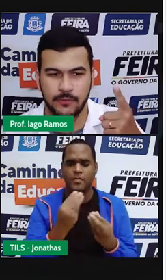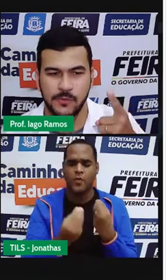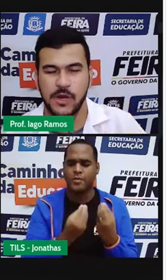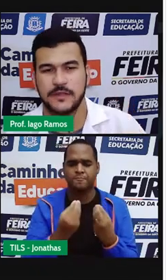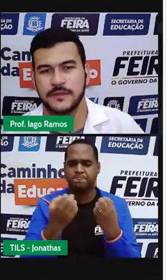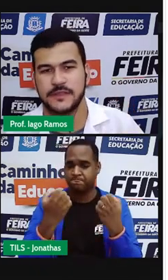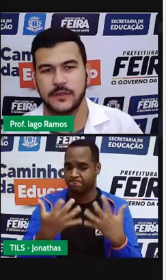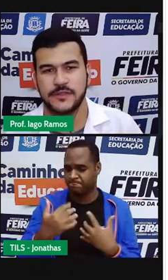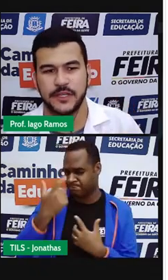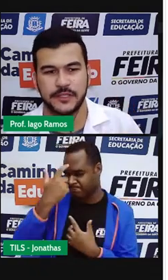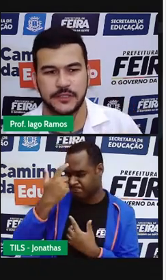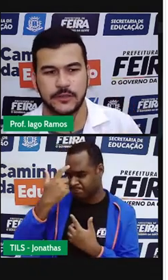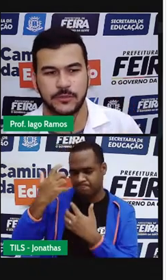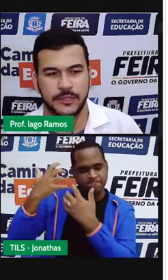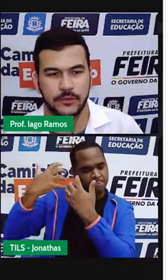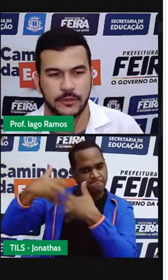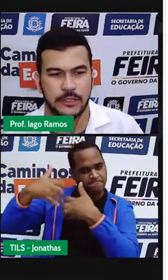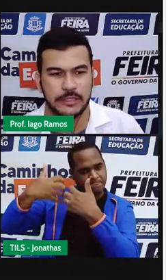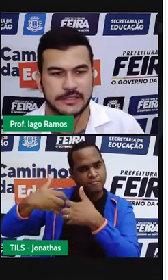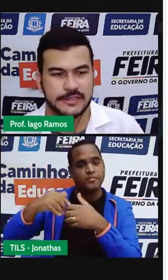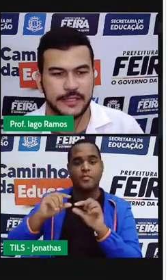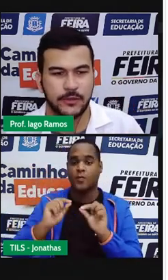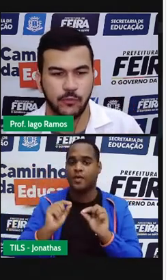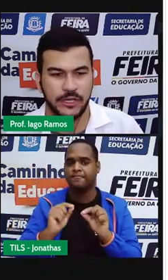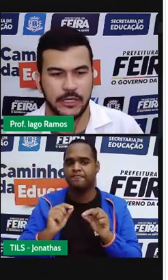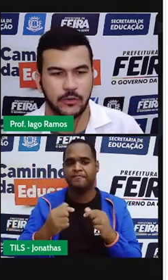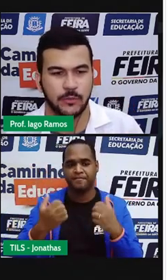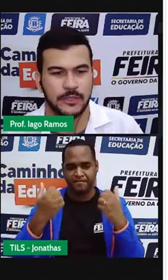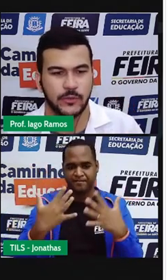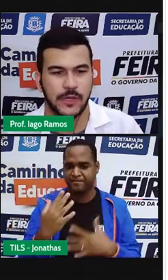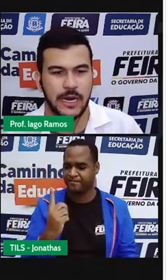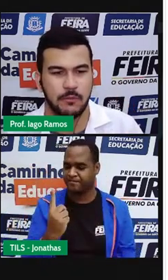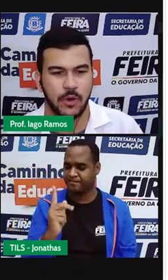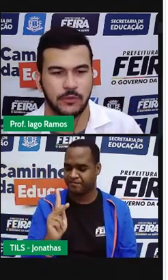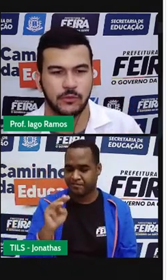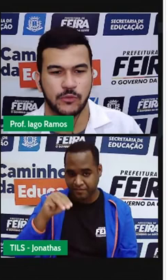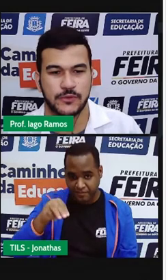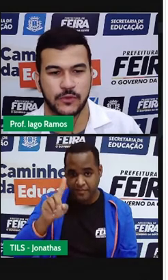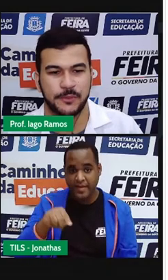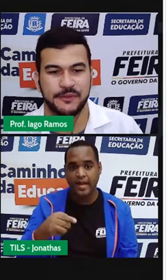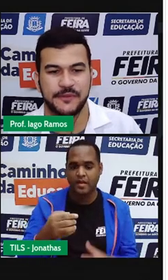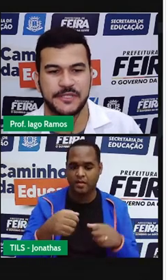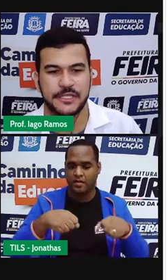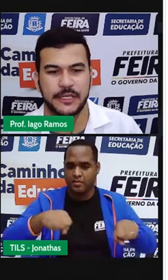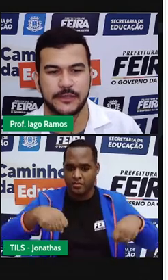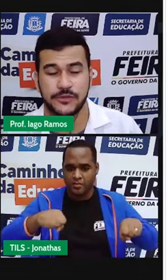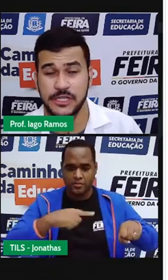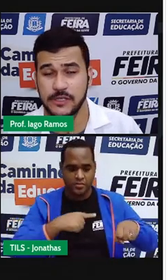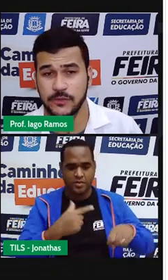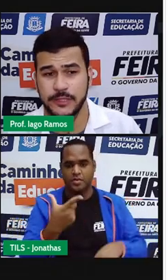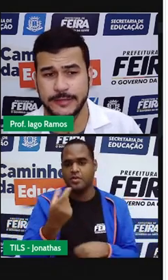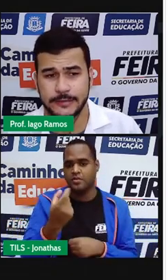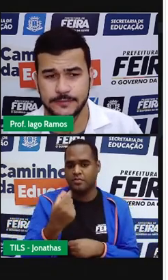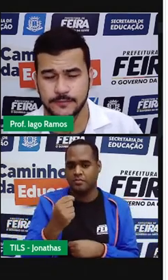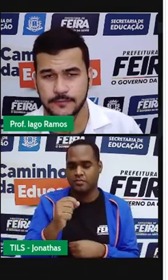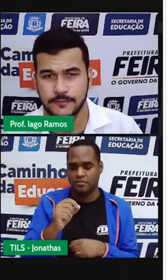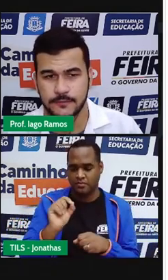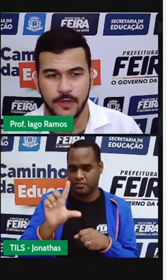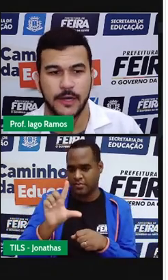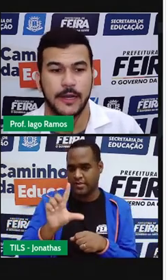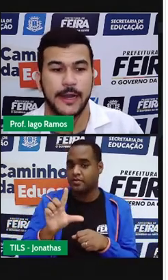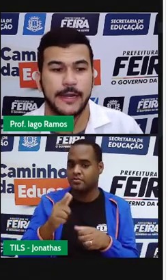Então, vamos raciocinar o seguinte aqui comigo. Se um quilômetro a moto consome 20 litros de gasolina,